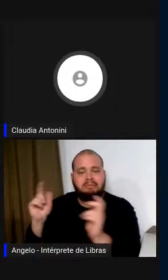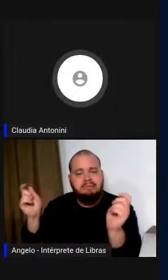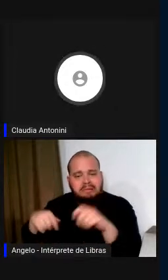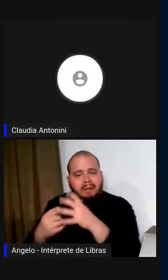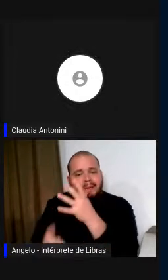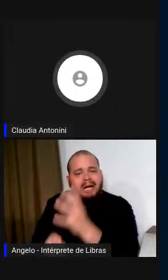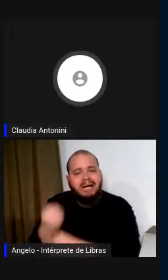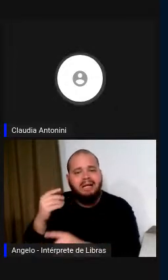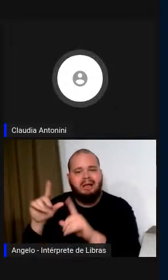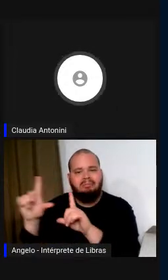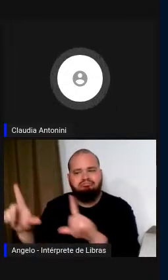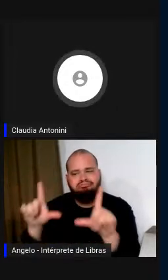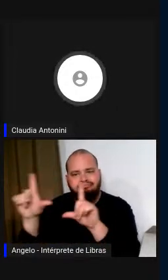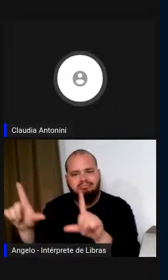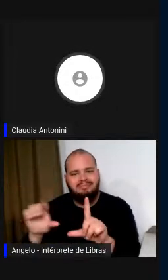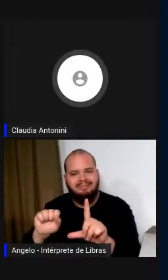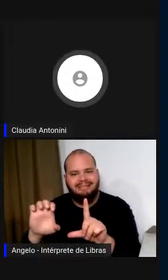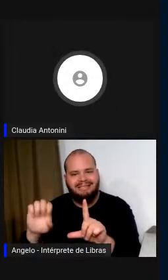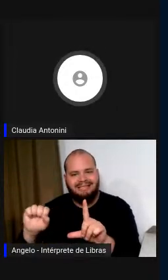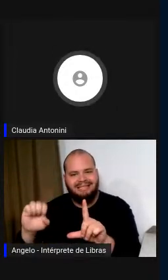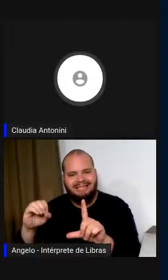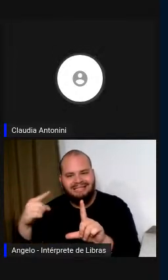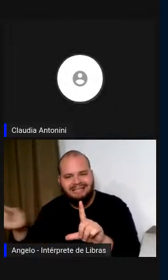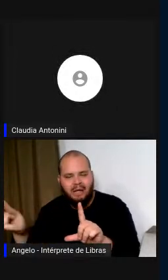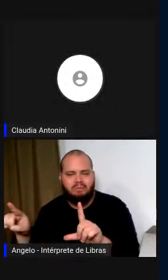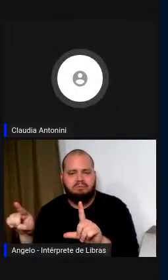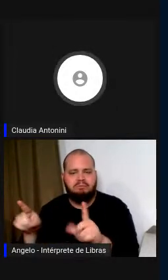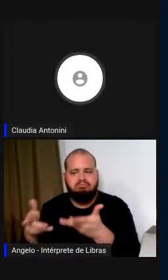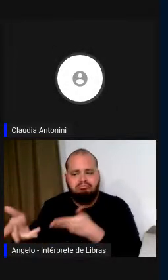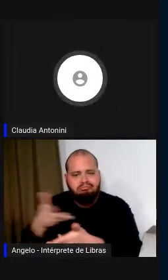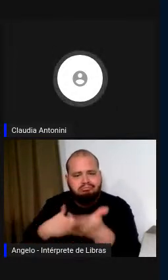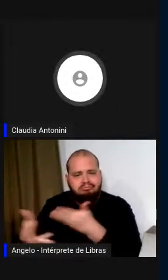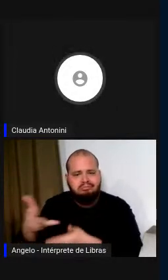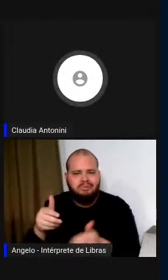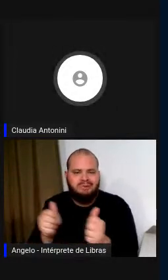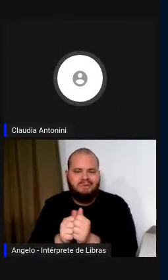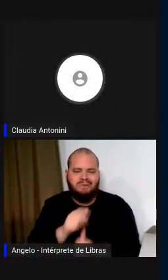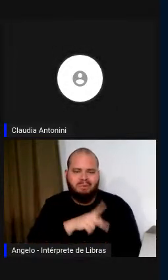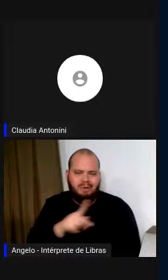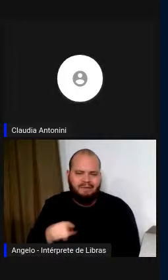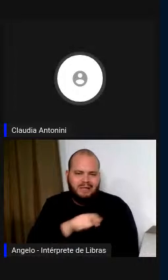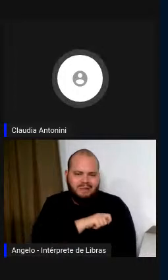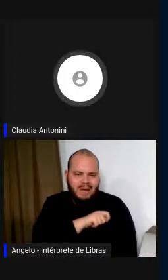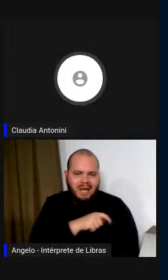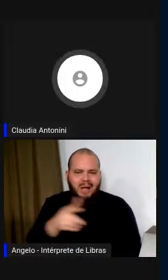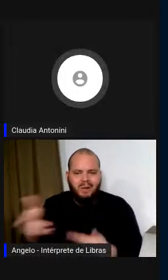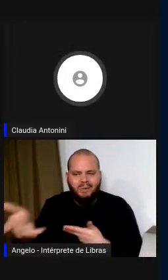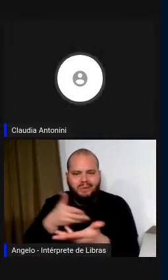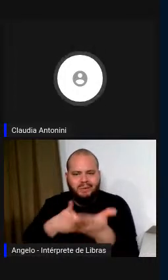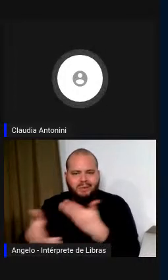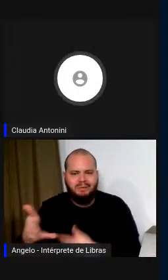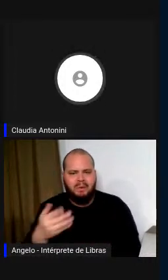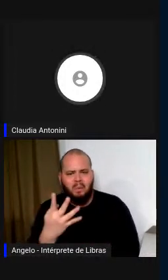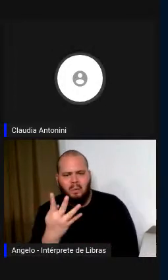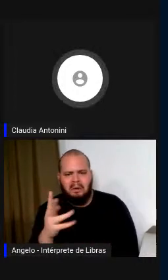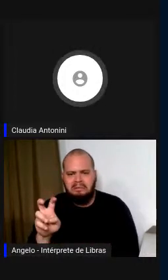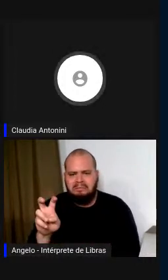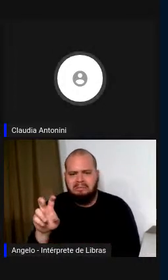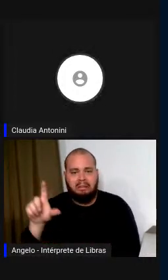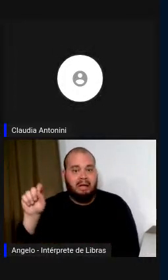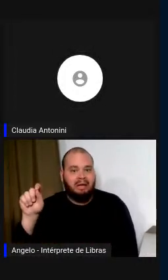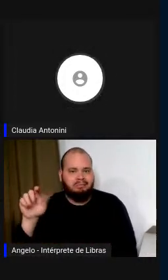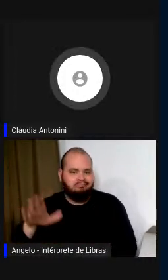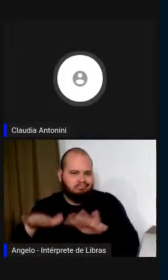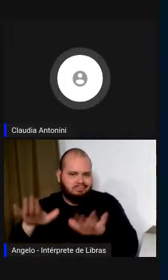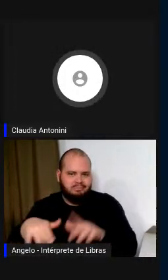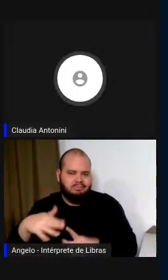sessões compartilhadas entre o docente e os estudantes, quatro, cinco, dez, de forma